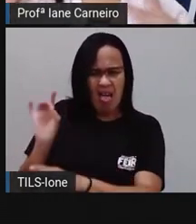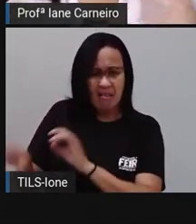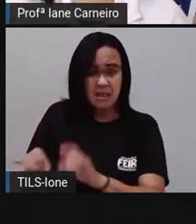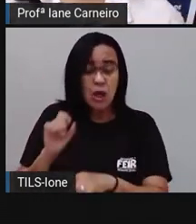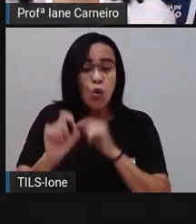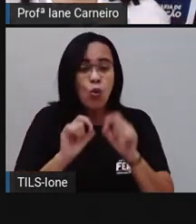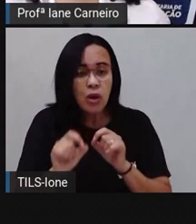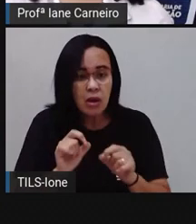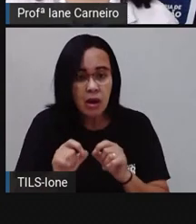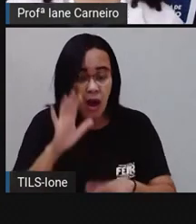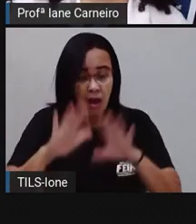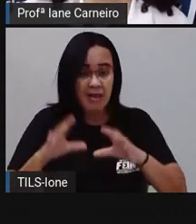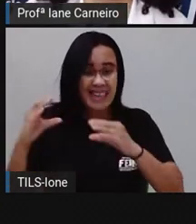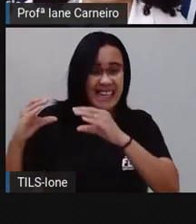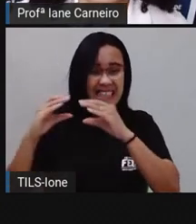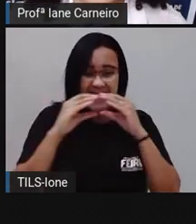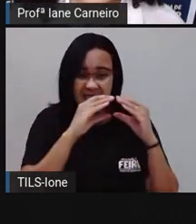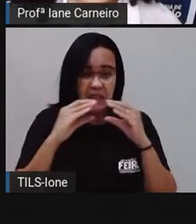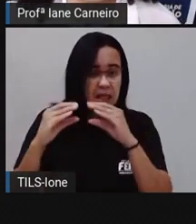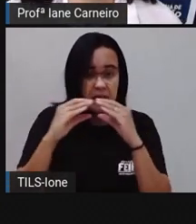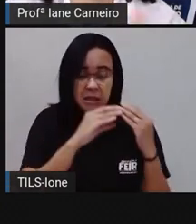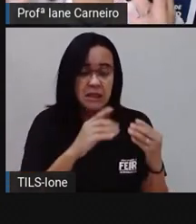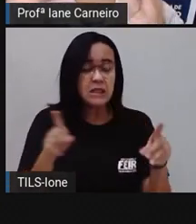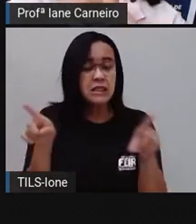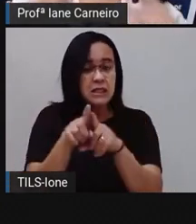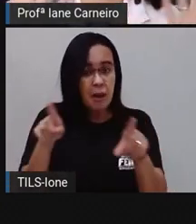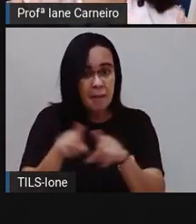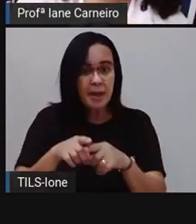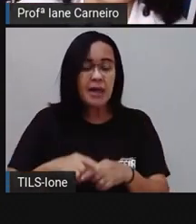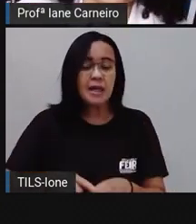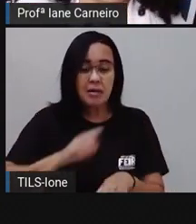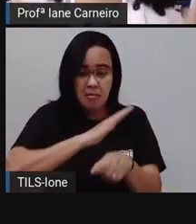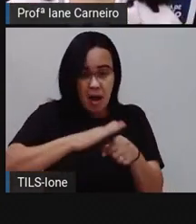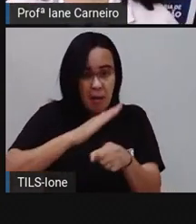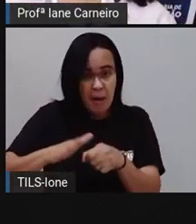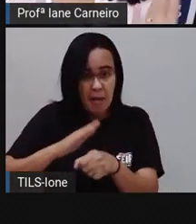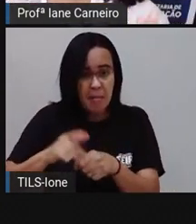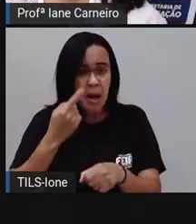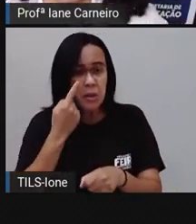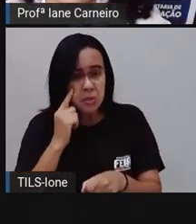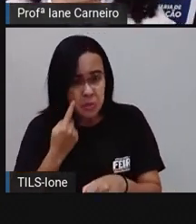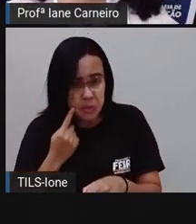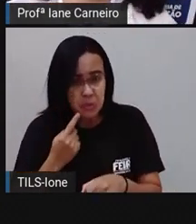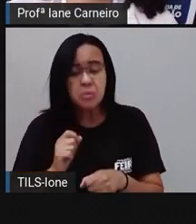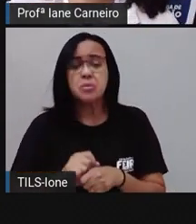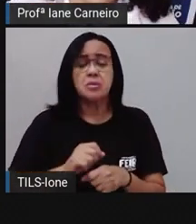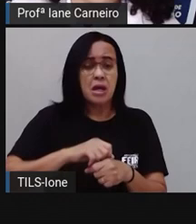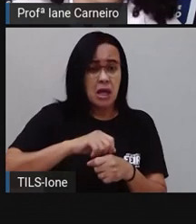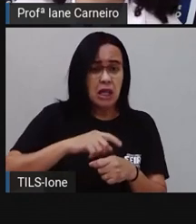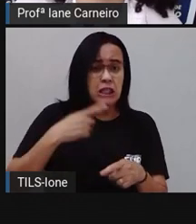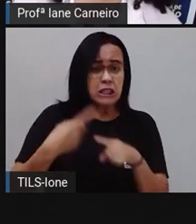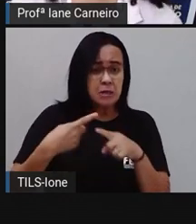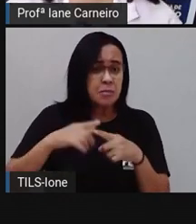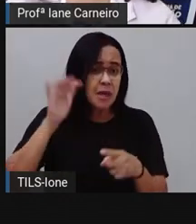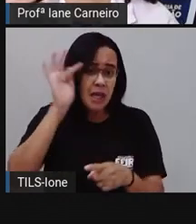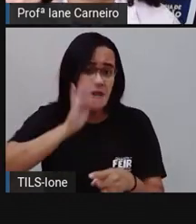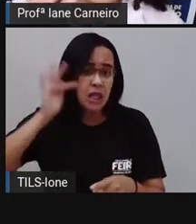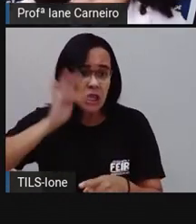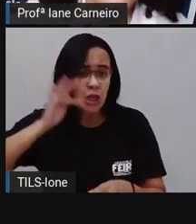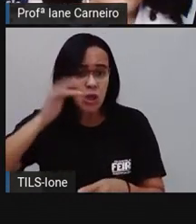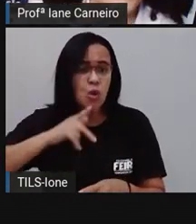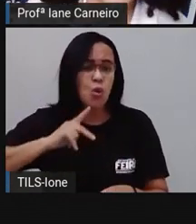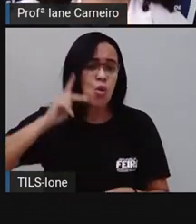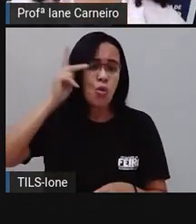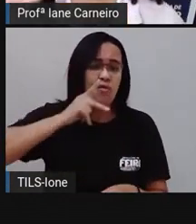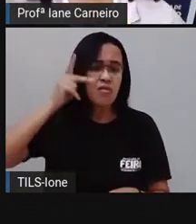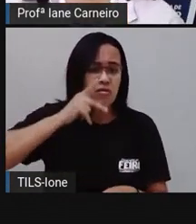Casca de milho, na época que está muito milho. Então, é importante que tanto o feirante, quanto quem vai comprar, Tenha esse hábito de procurar